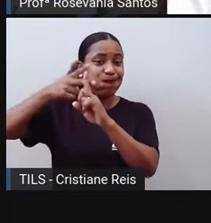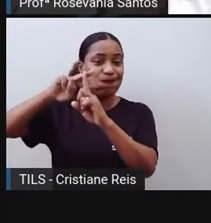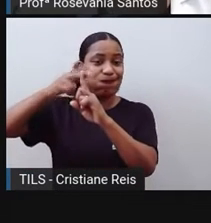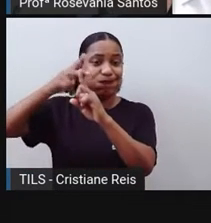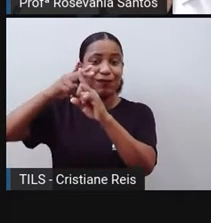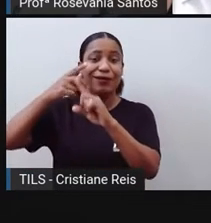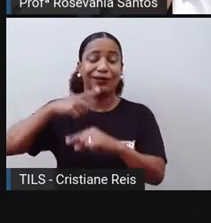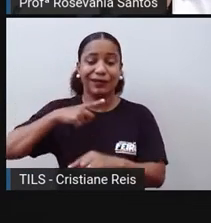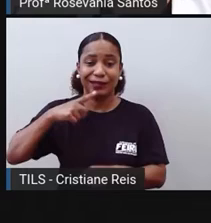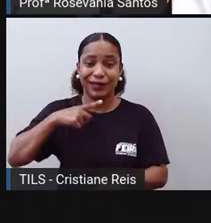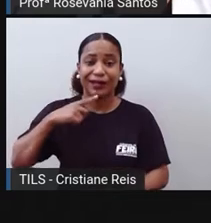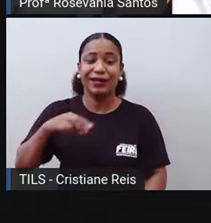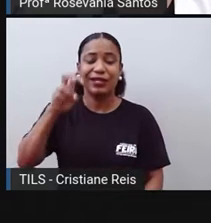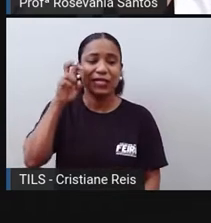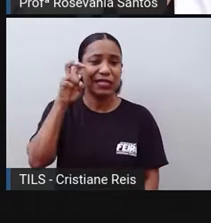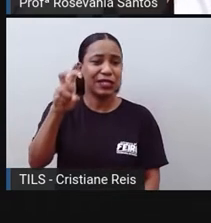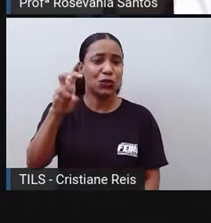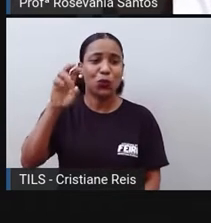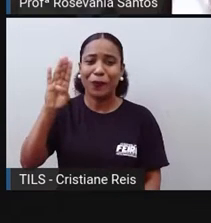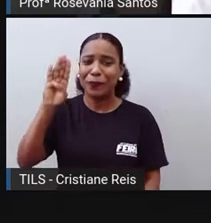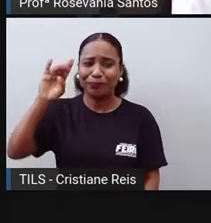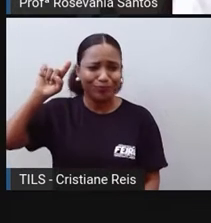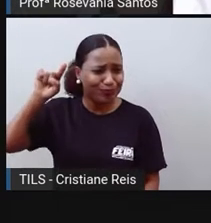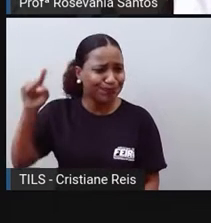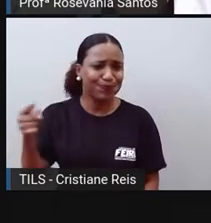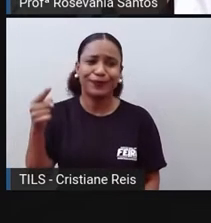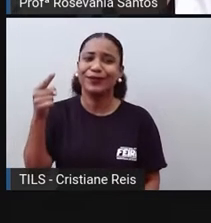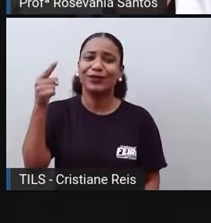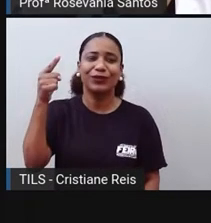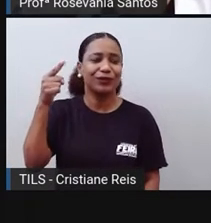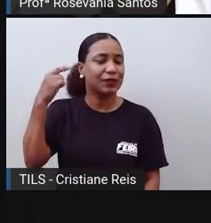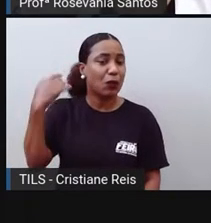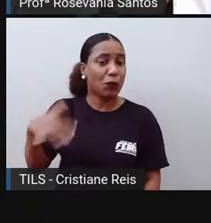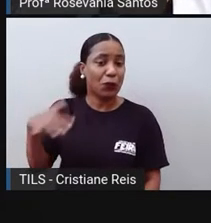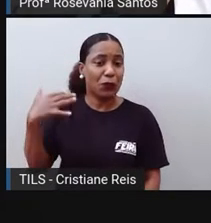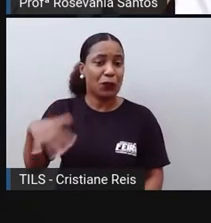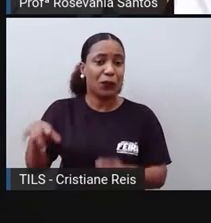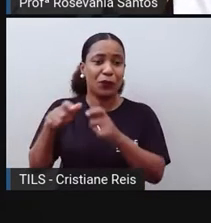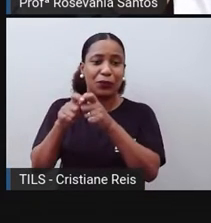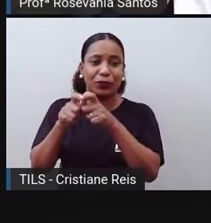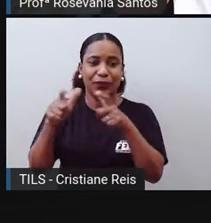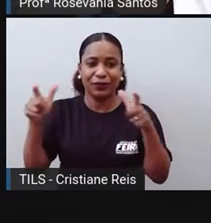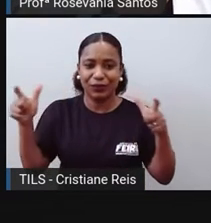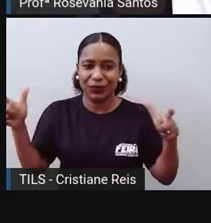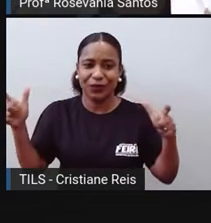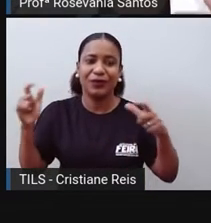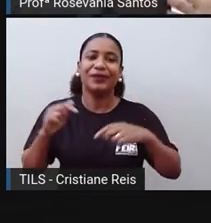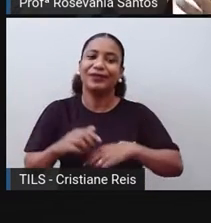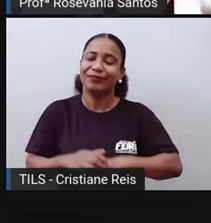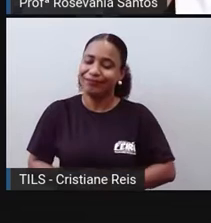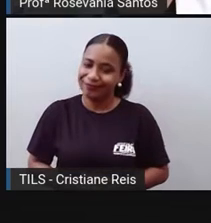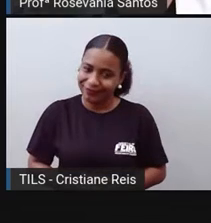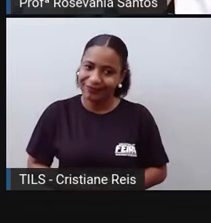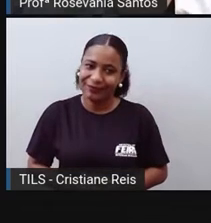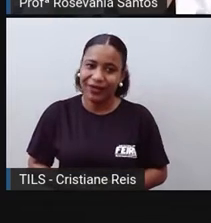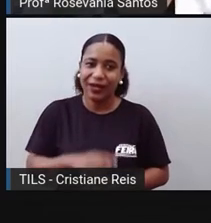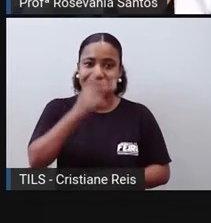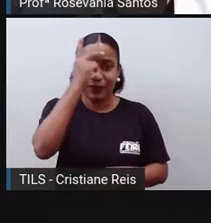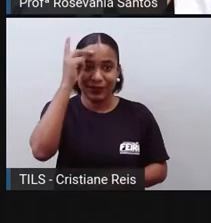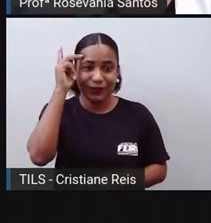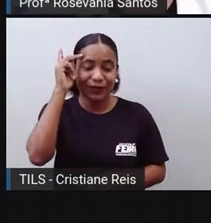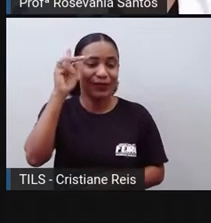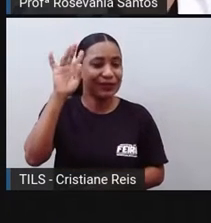bilhões de habitantes. Então, imagina o é que não aconteceu, né? Com os teóricos que fazem uma série